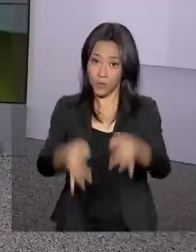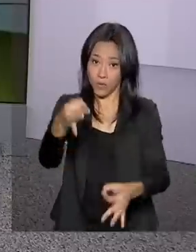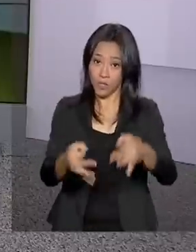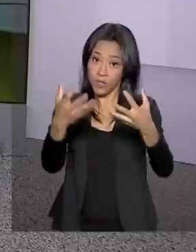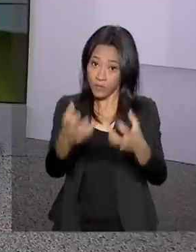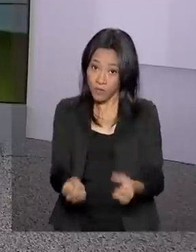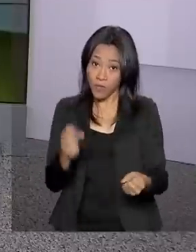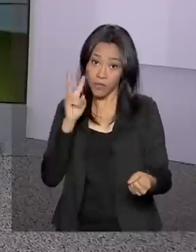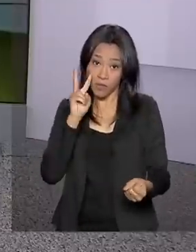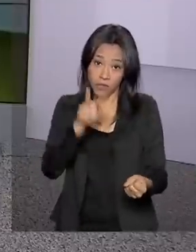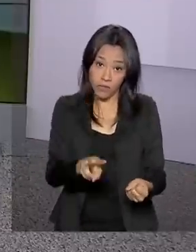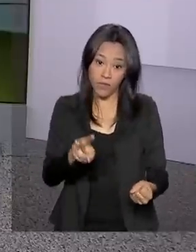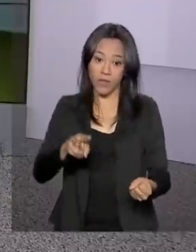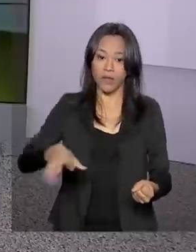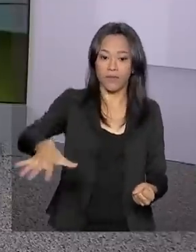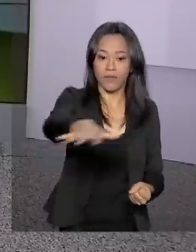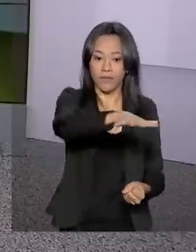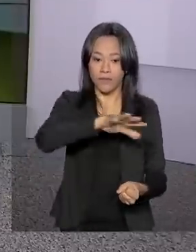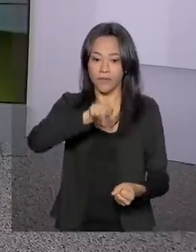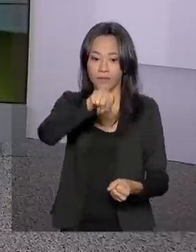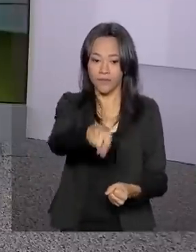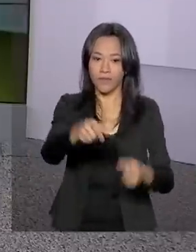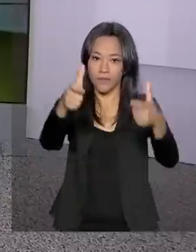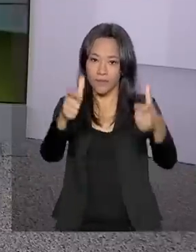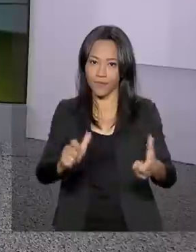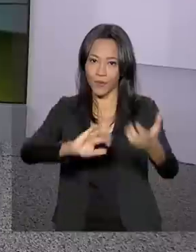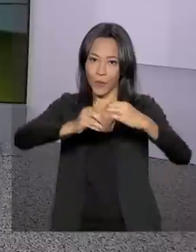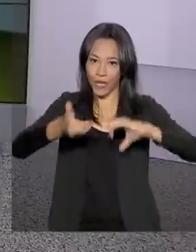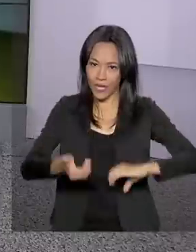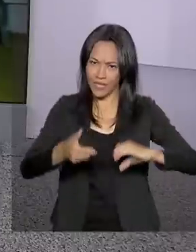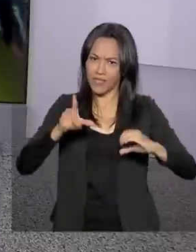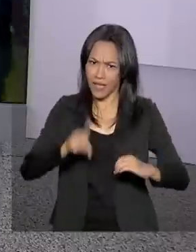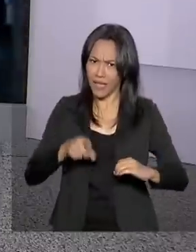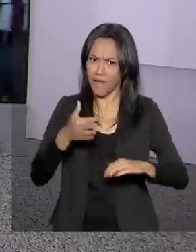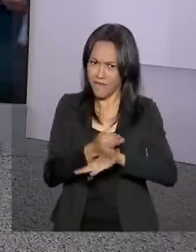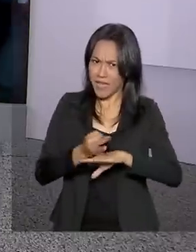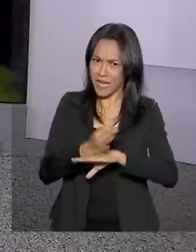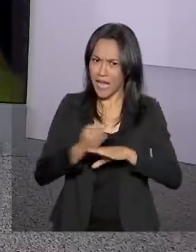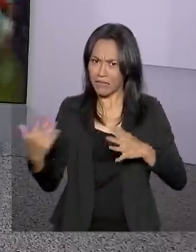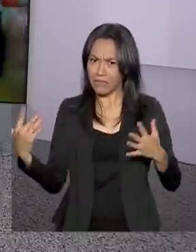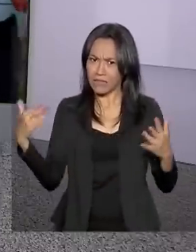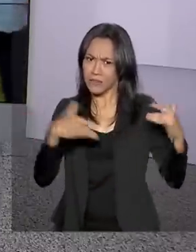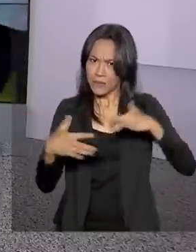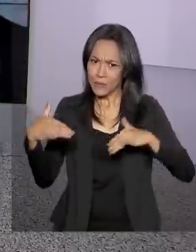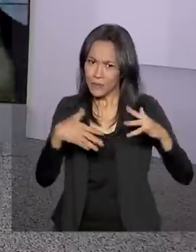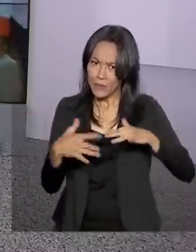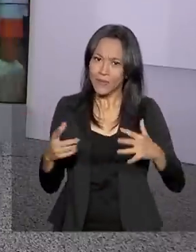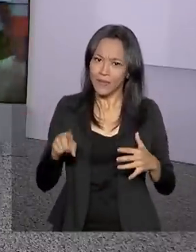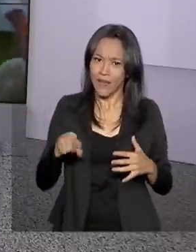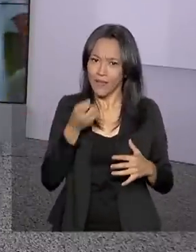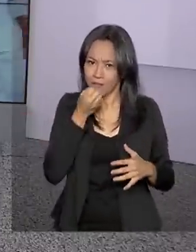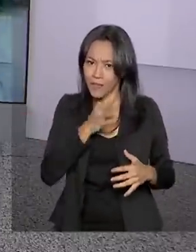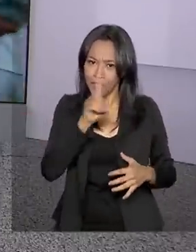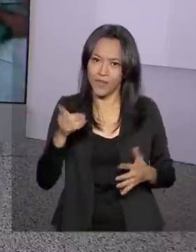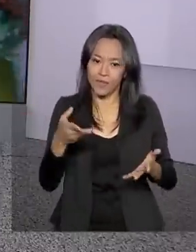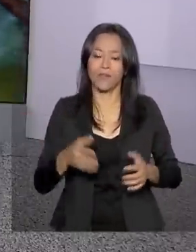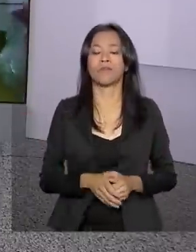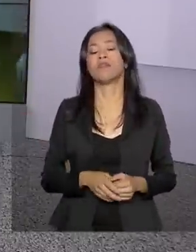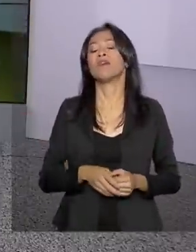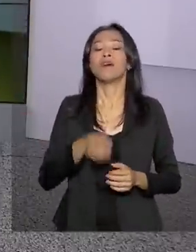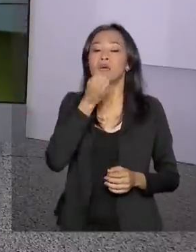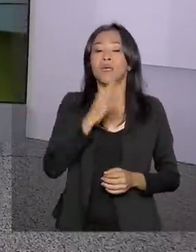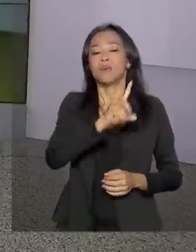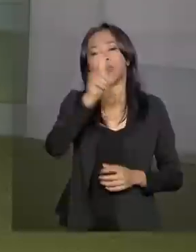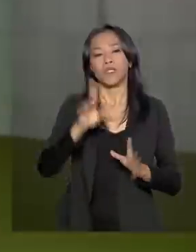repórter Selma Dias acompanha tudo por lá. Vai ser uma véspera de feriado bem movimentada, né, Selma? Bom dia para você. Oi, Carla. Bom dia